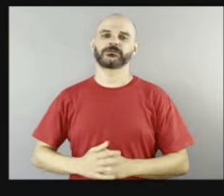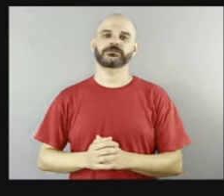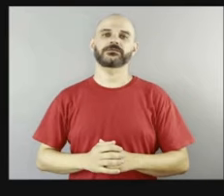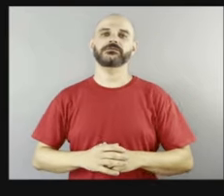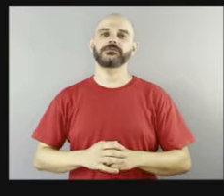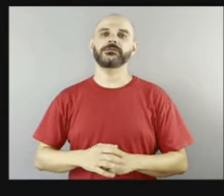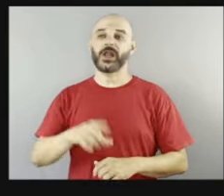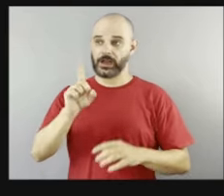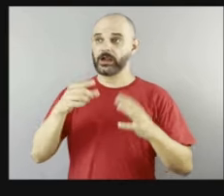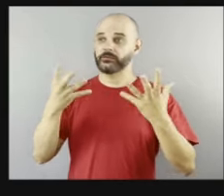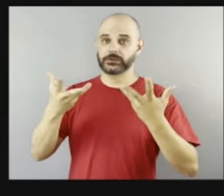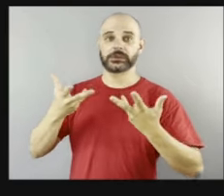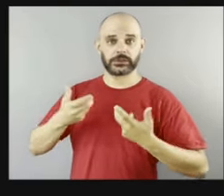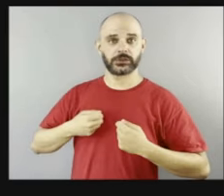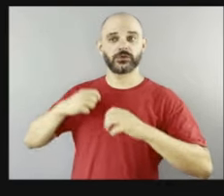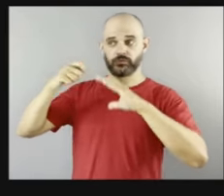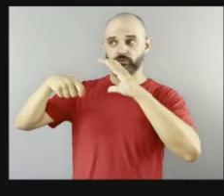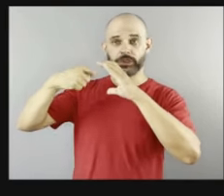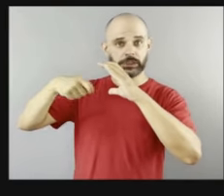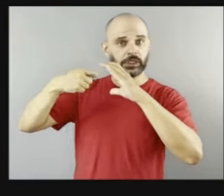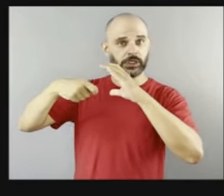E esse vídeo, ele está disponível